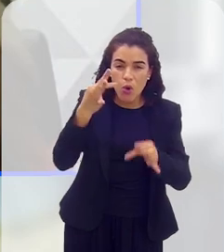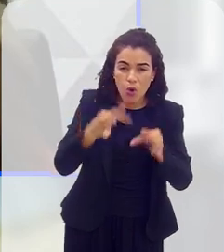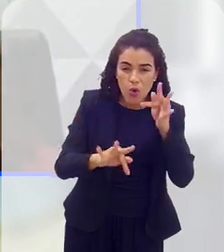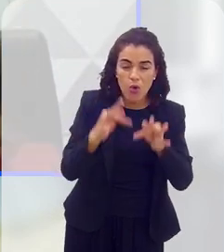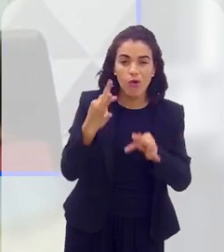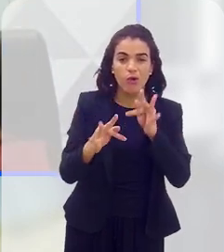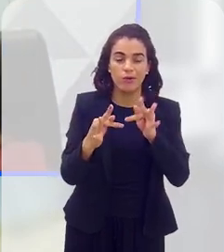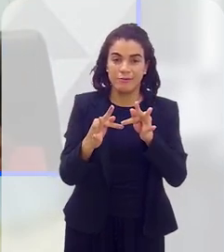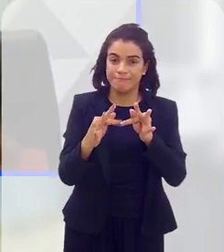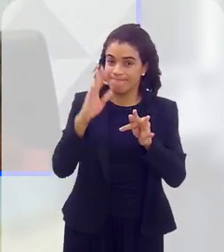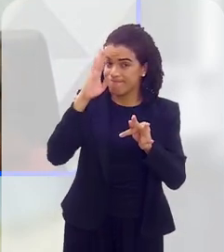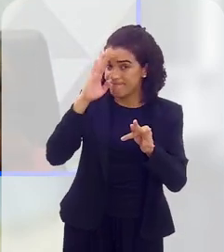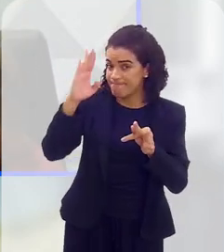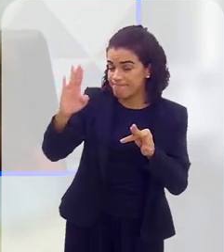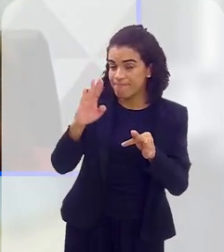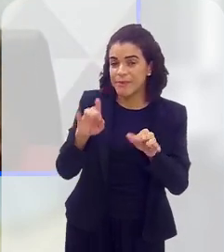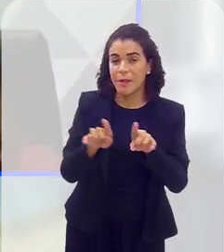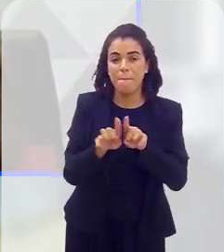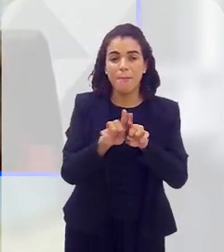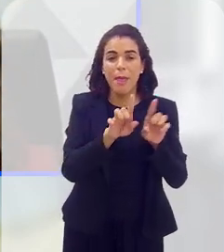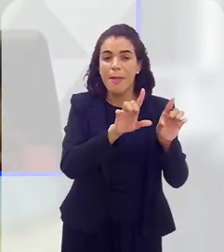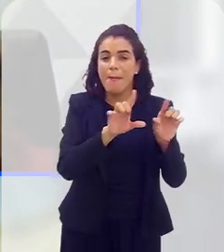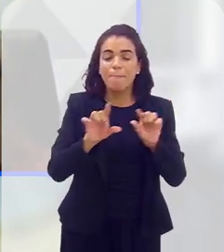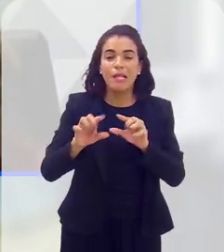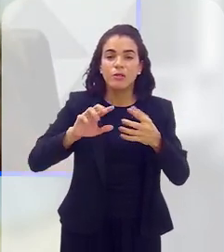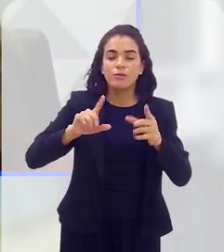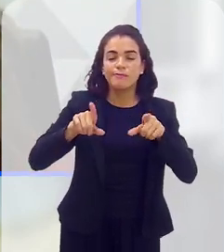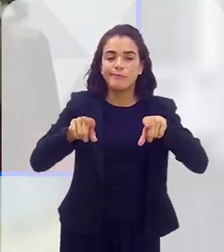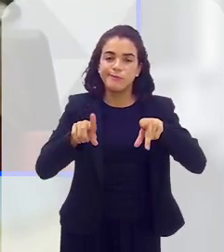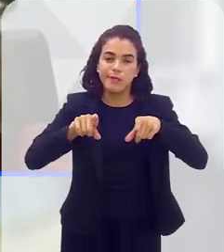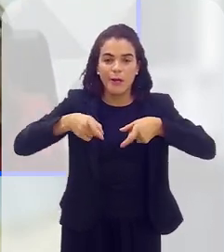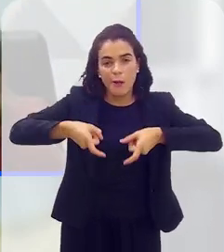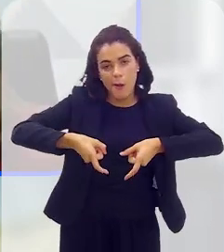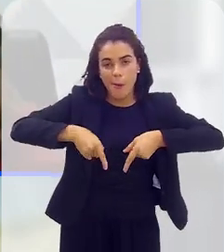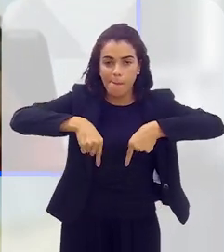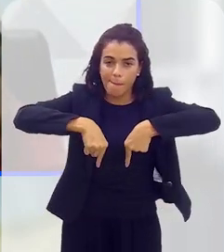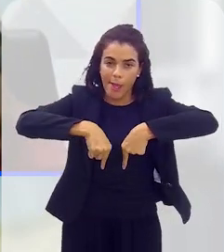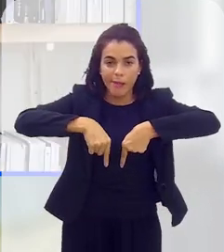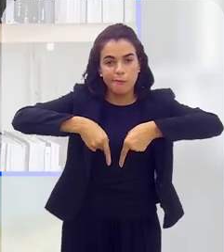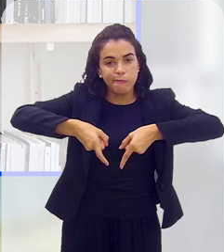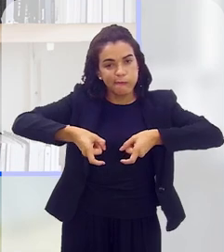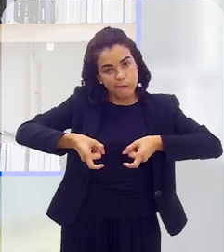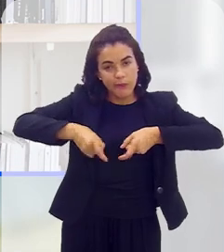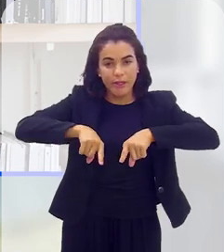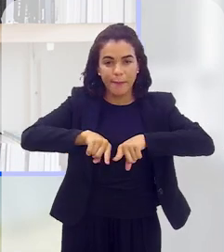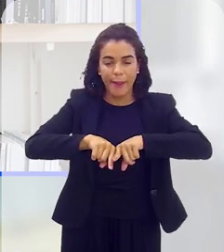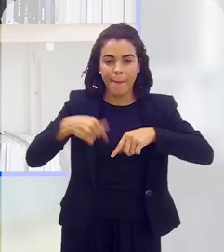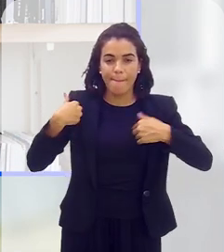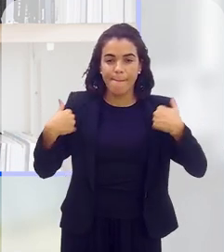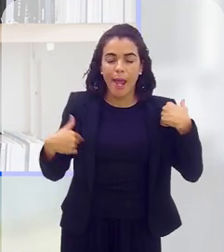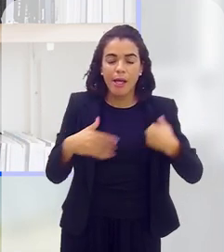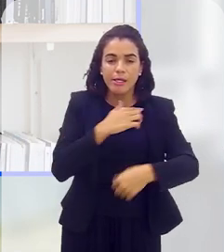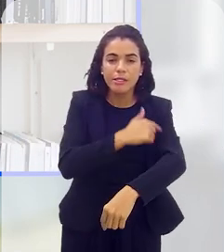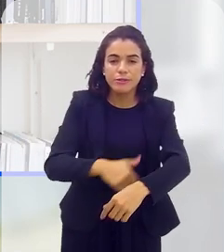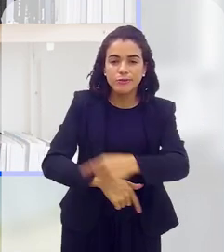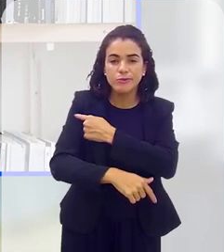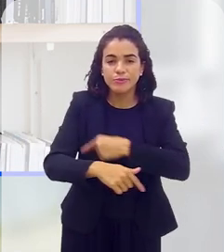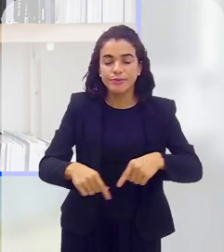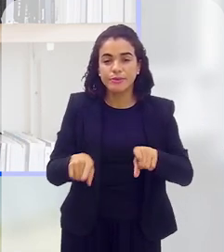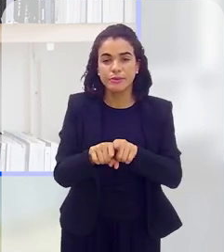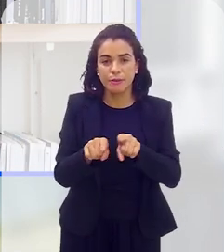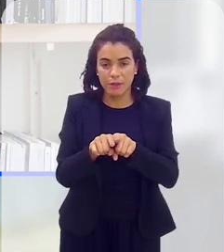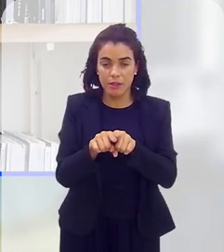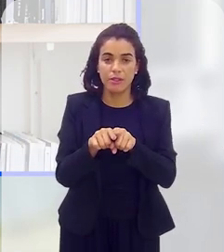dor, a gente também vai ter menos deformidade, deformidade tem relação com dor, a gente vai ter maior